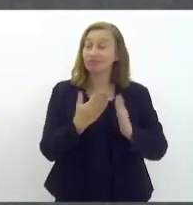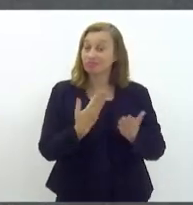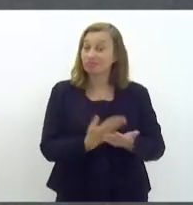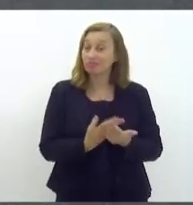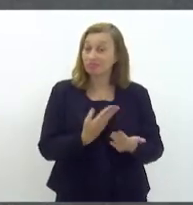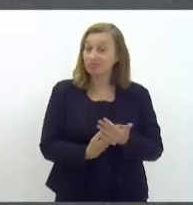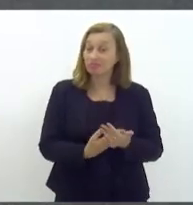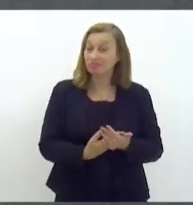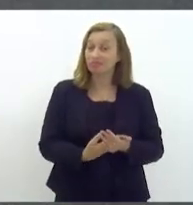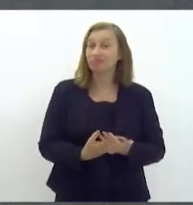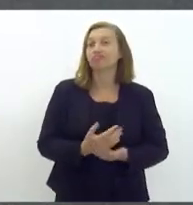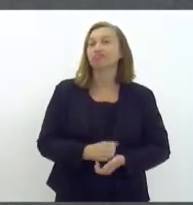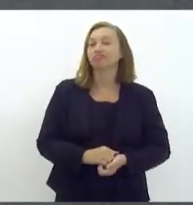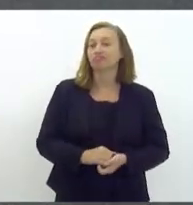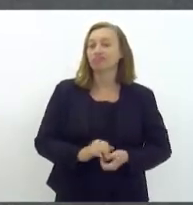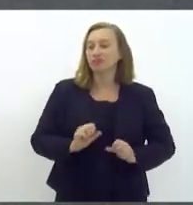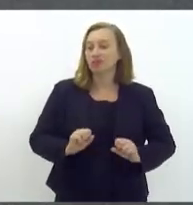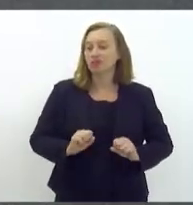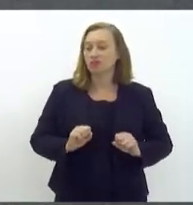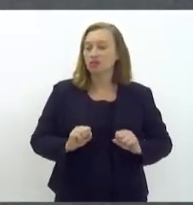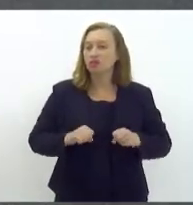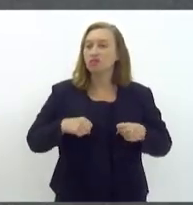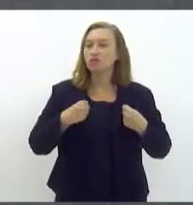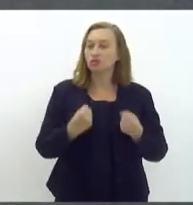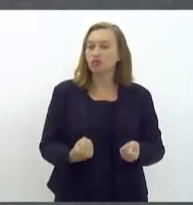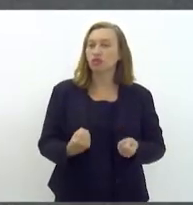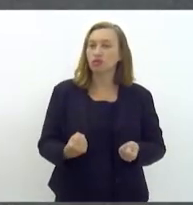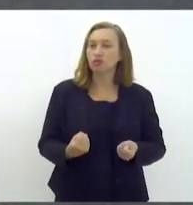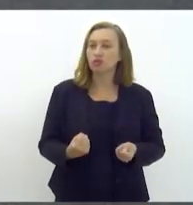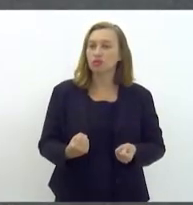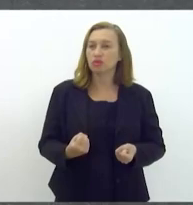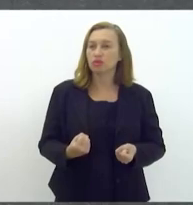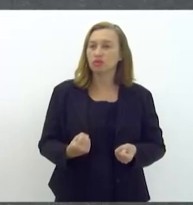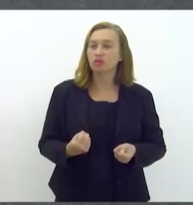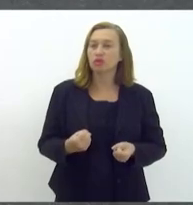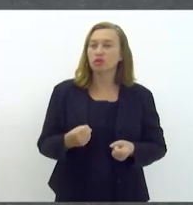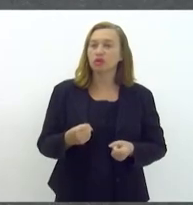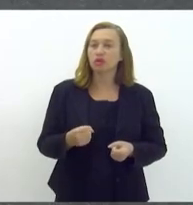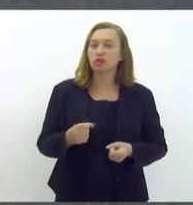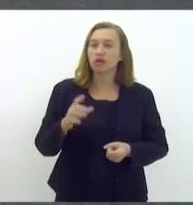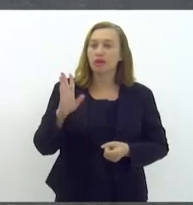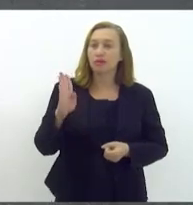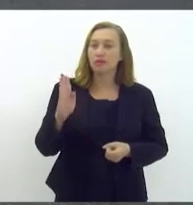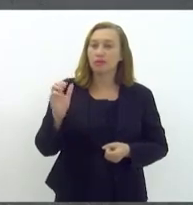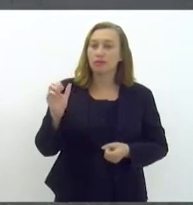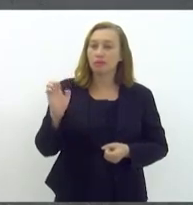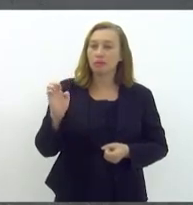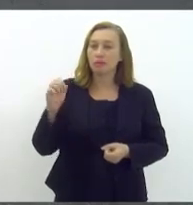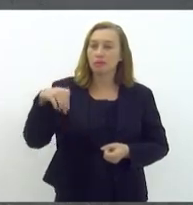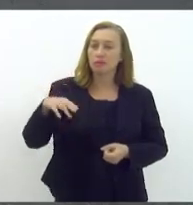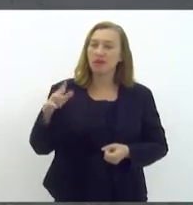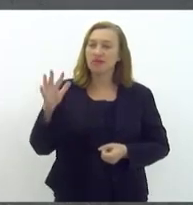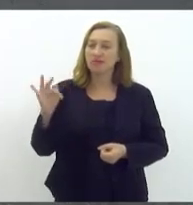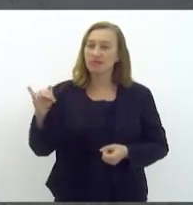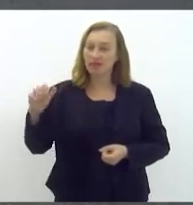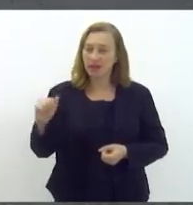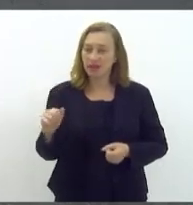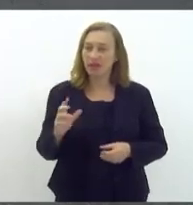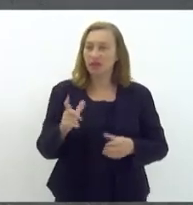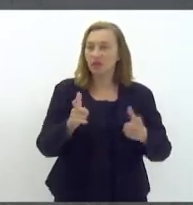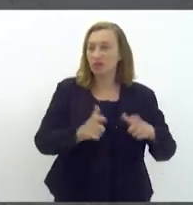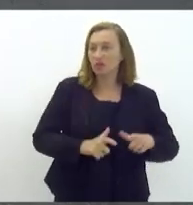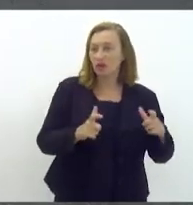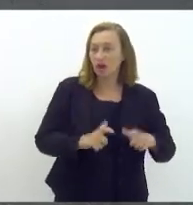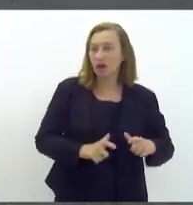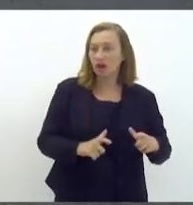que é fruto de um esforço de revitalização da região de Benfica especialmente localizada na